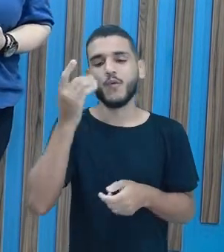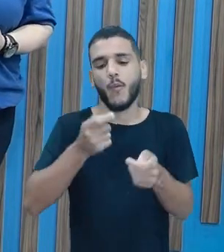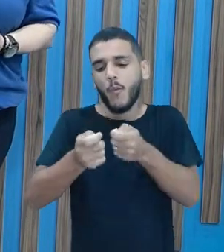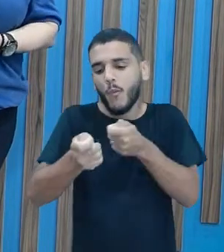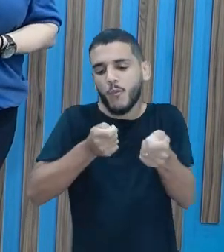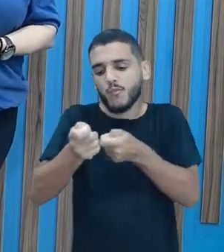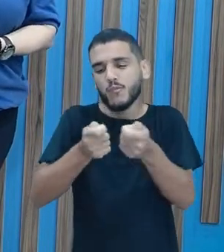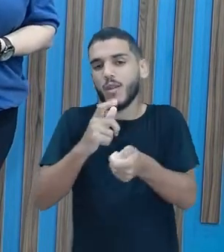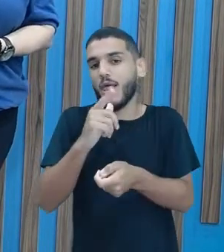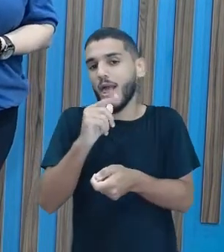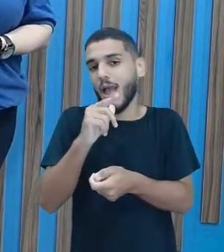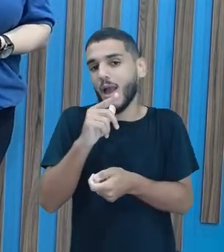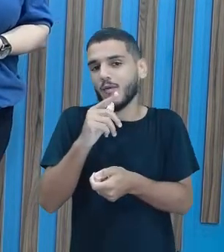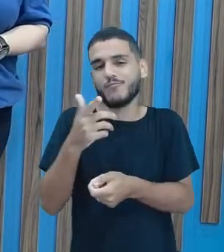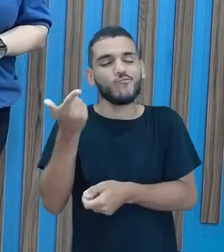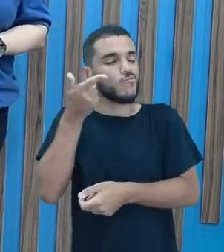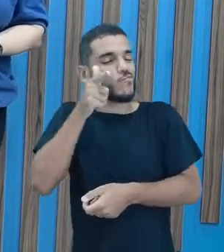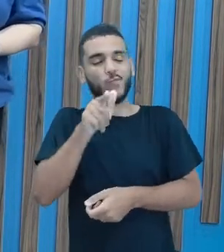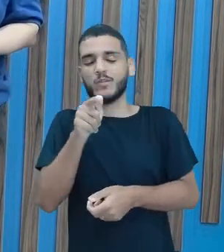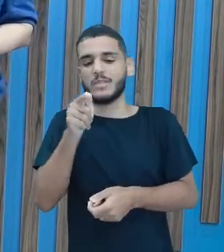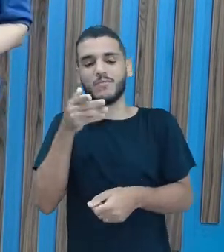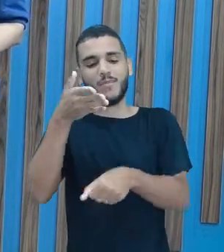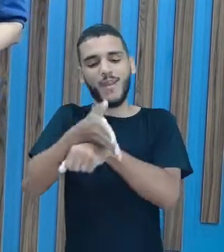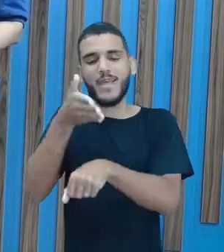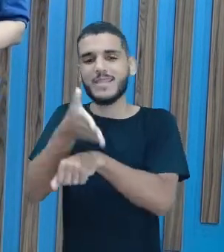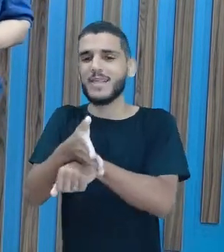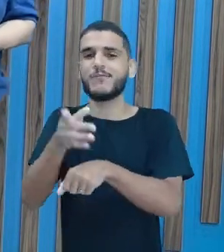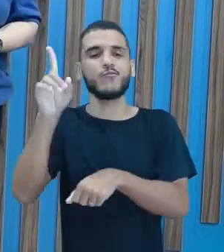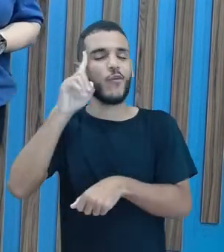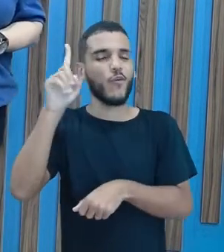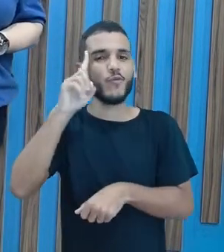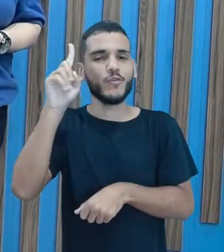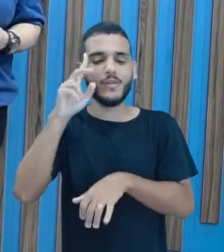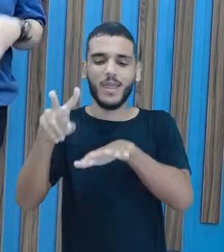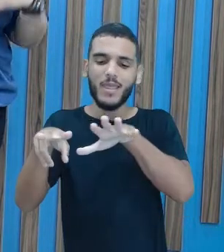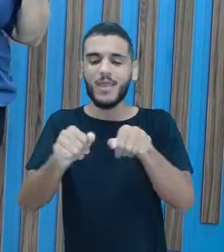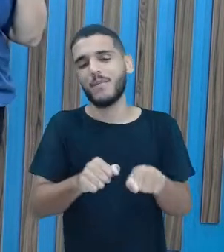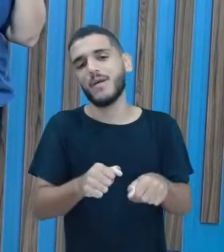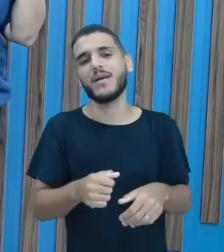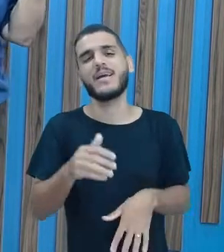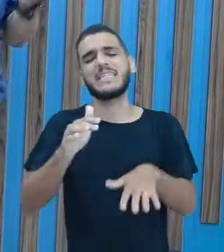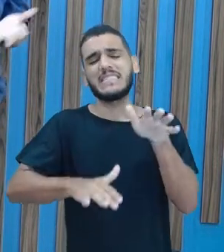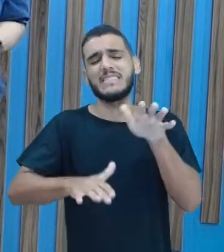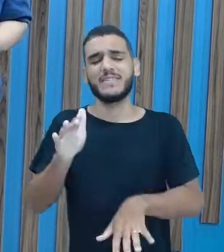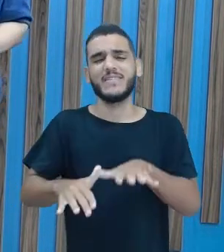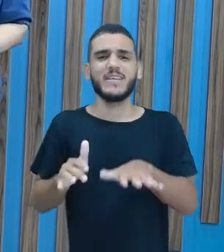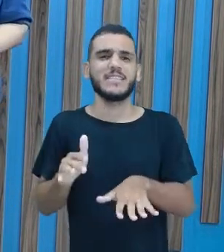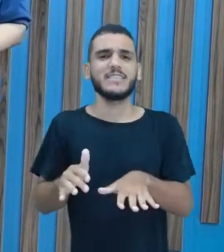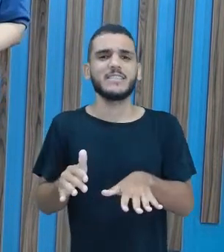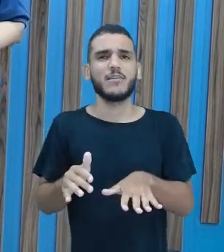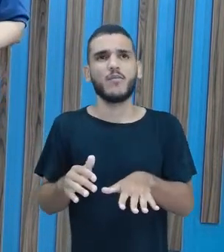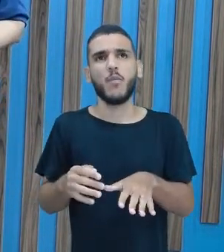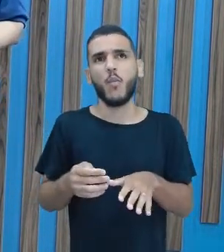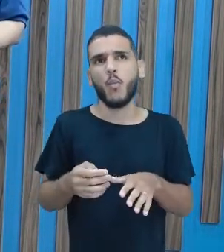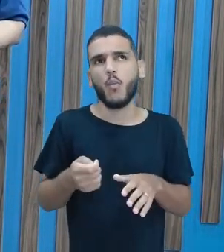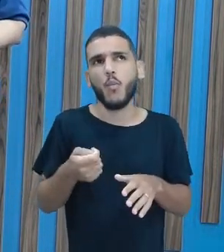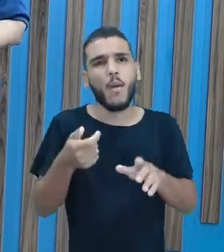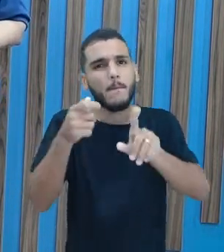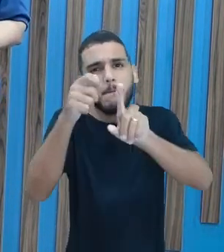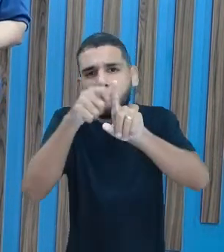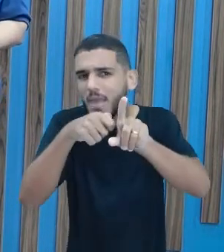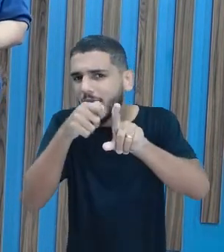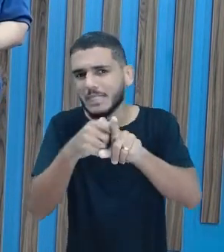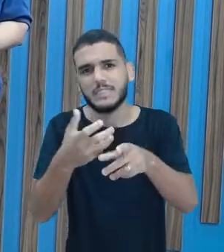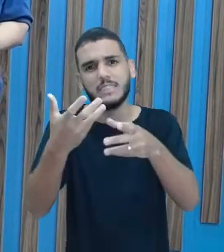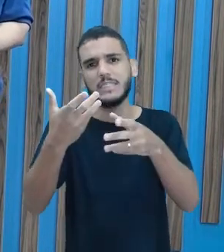a gente nem consegue ter acesso a ela todos os dias da semana, né? Às vezes, a gente fica até mais de mês, né? Sem receber